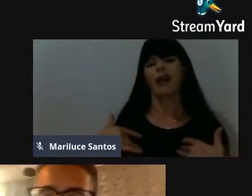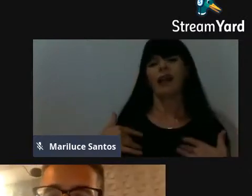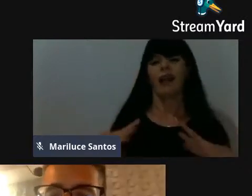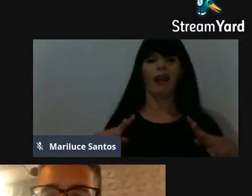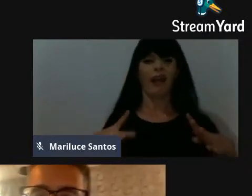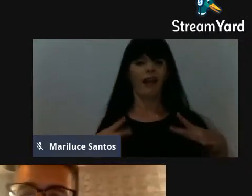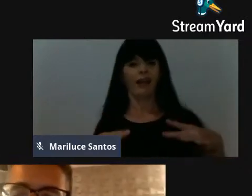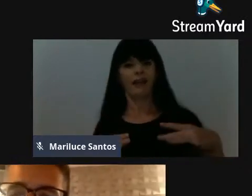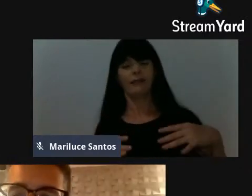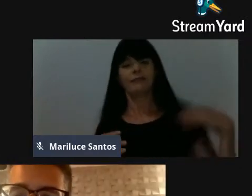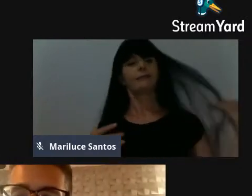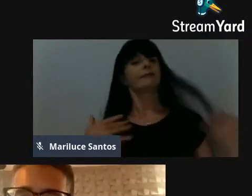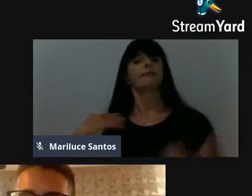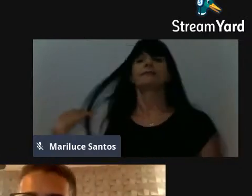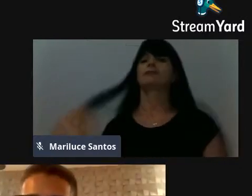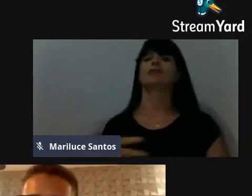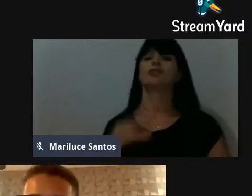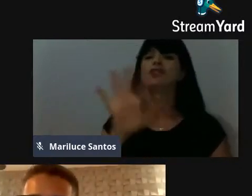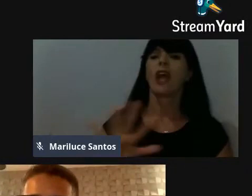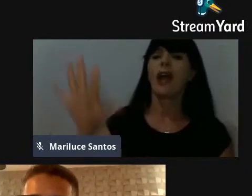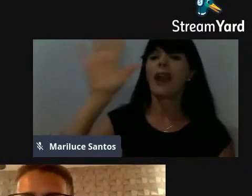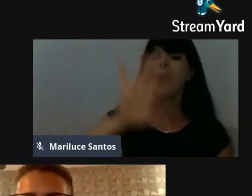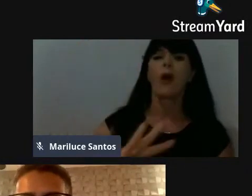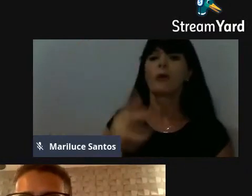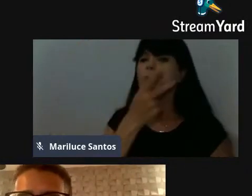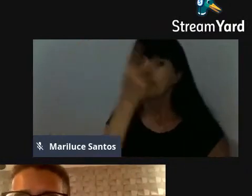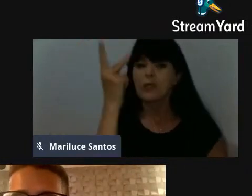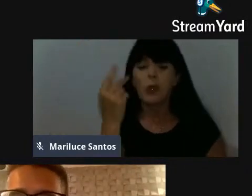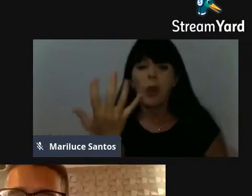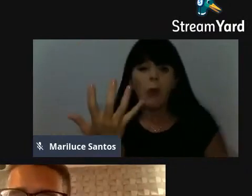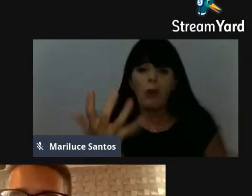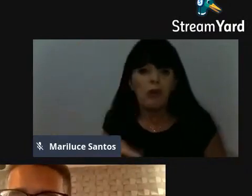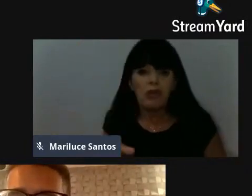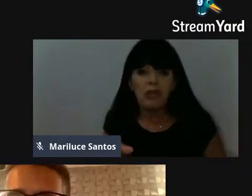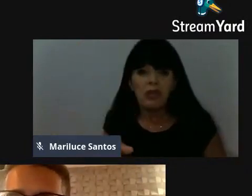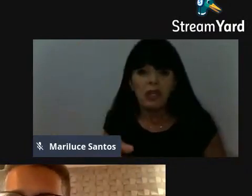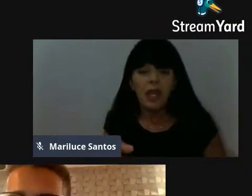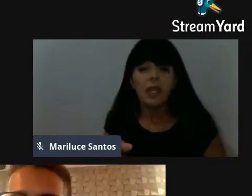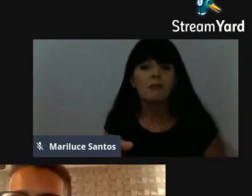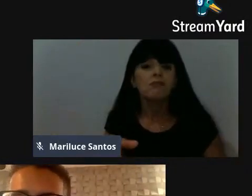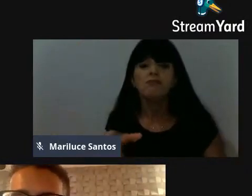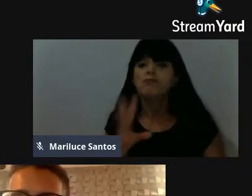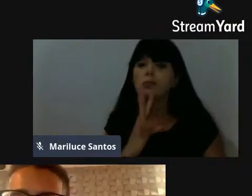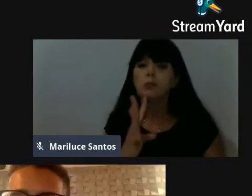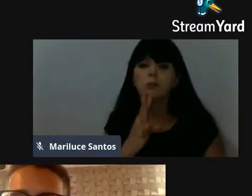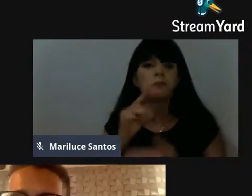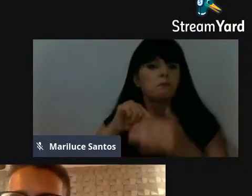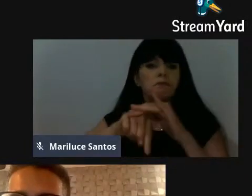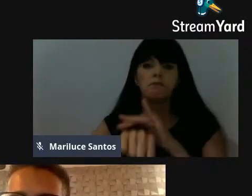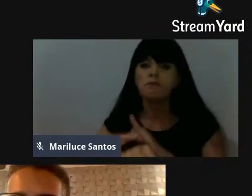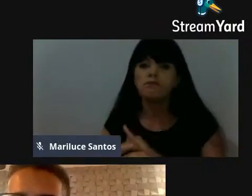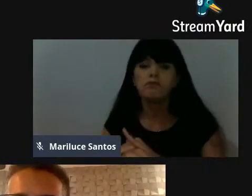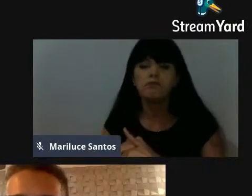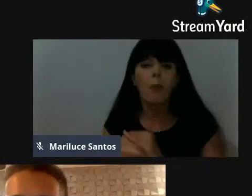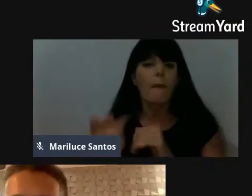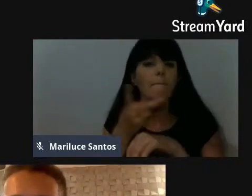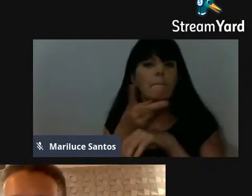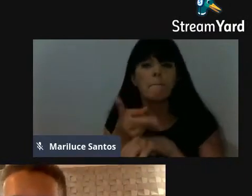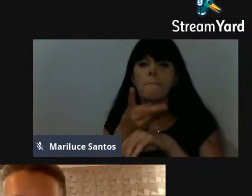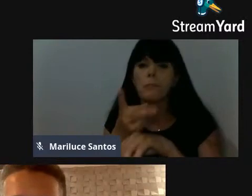de uma maneira geral. As pessoas não querem mais avançar no conhecimento, não procuram